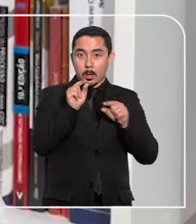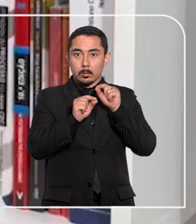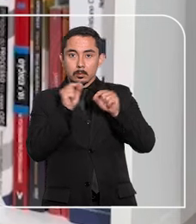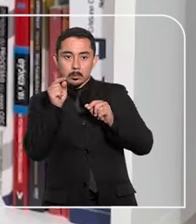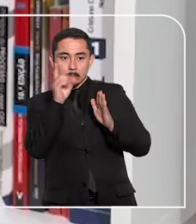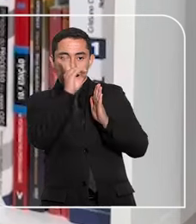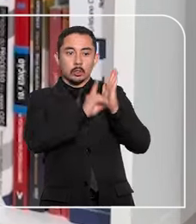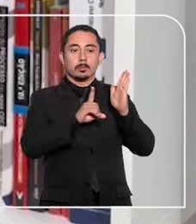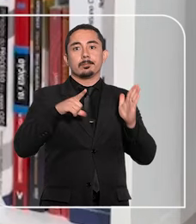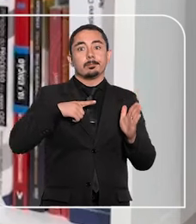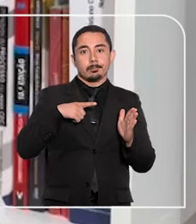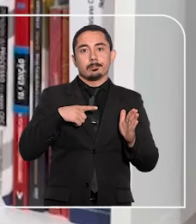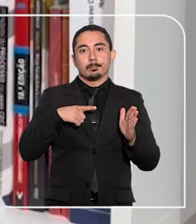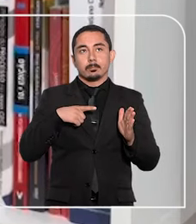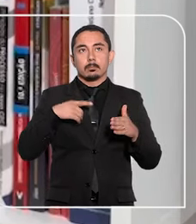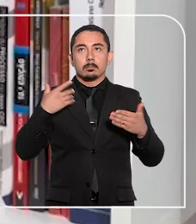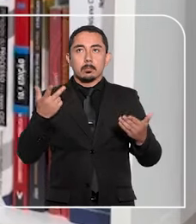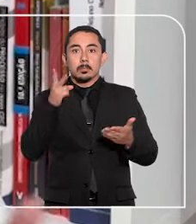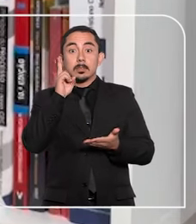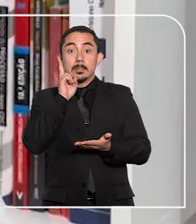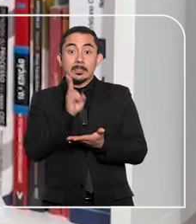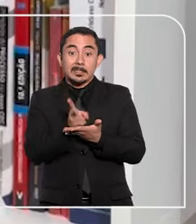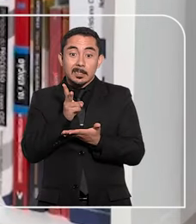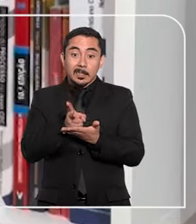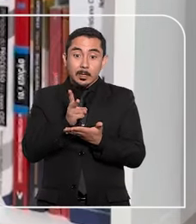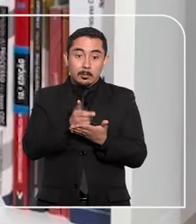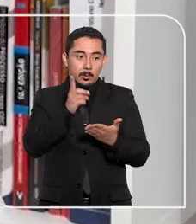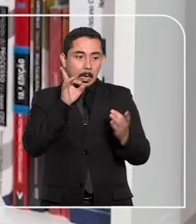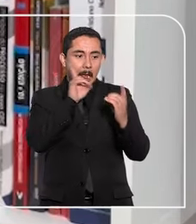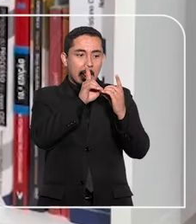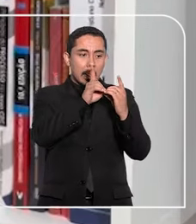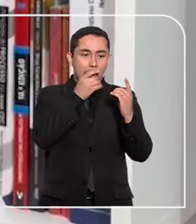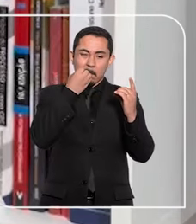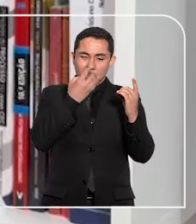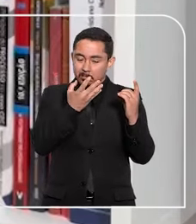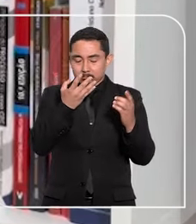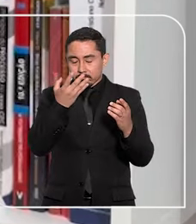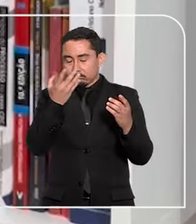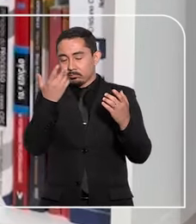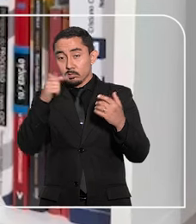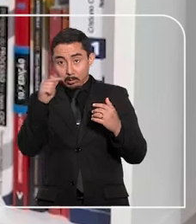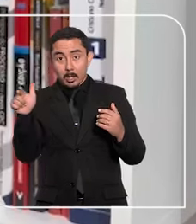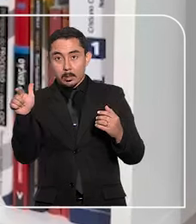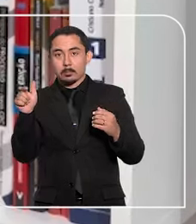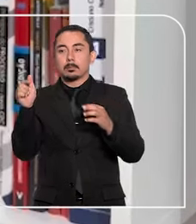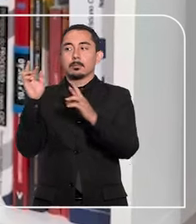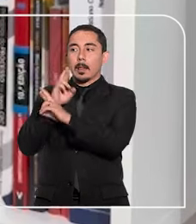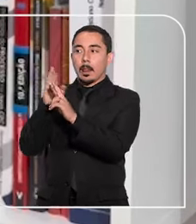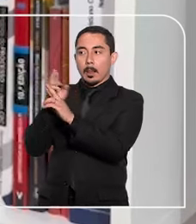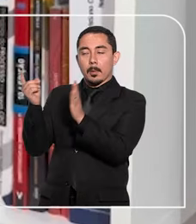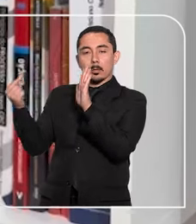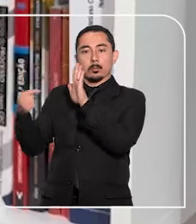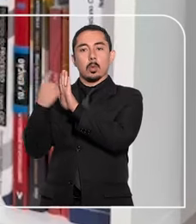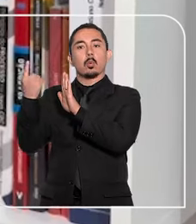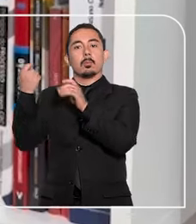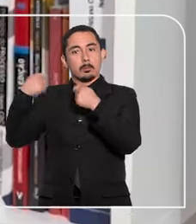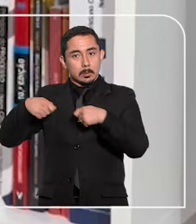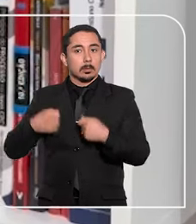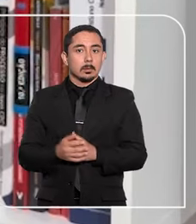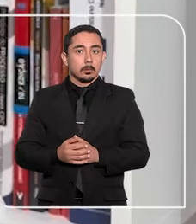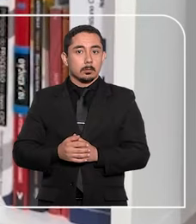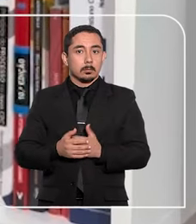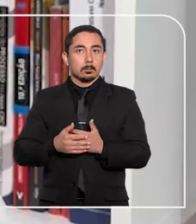temos alguns direitos. Devemos sempre, quando não formos bem atendidos, fazer as reclamações nas plataformas,